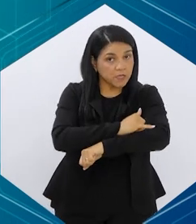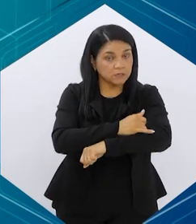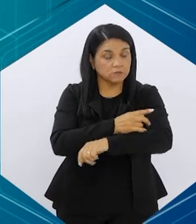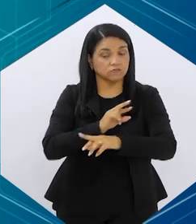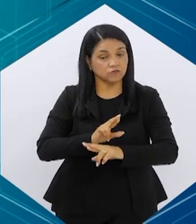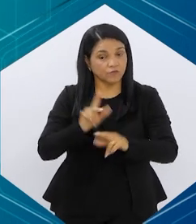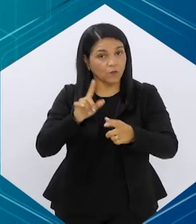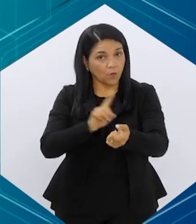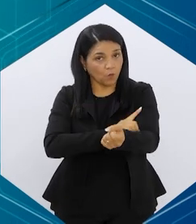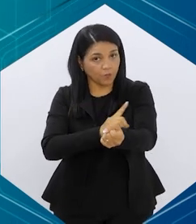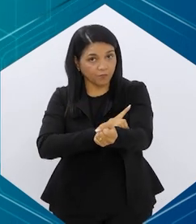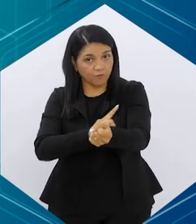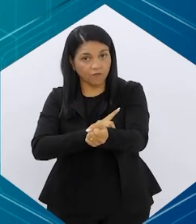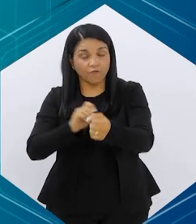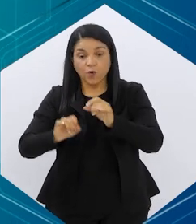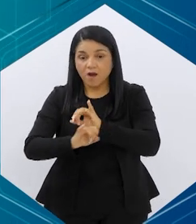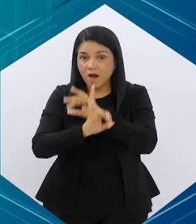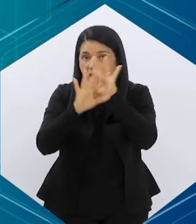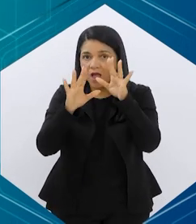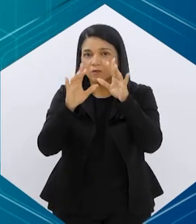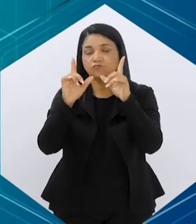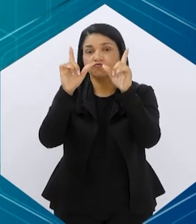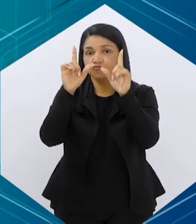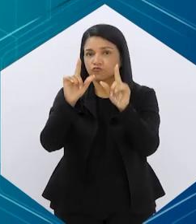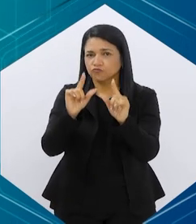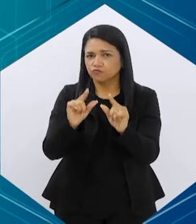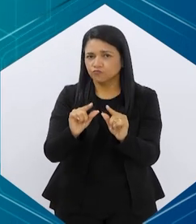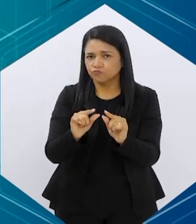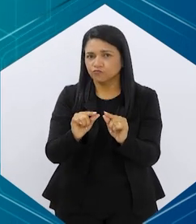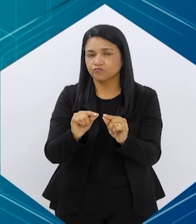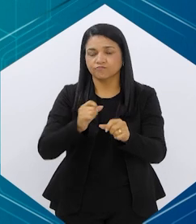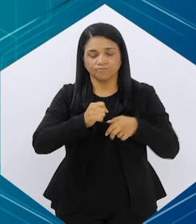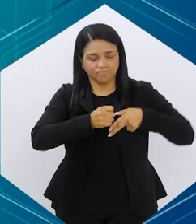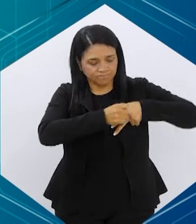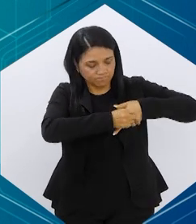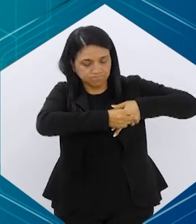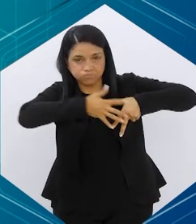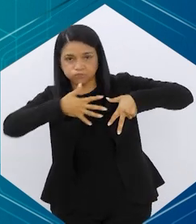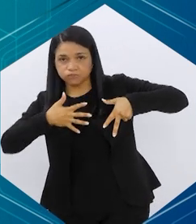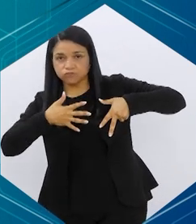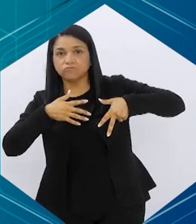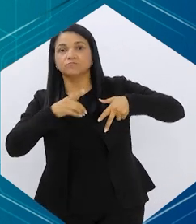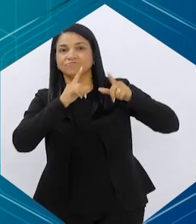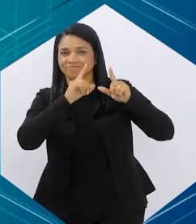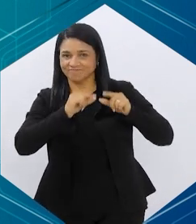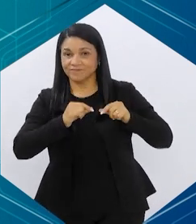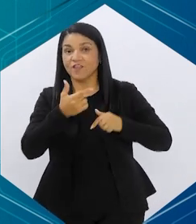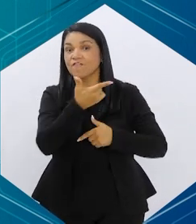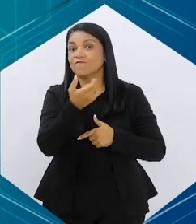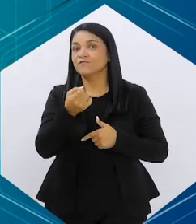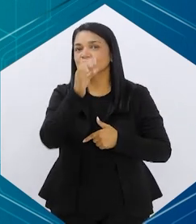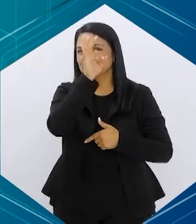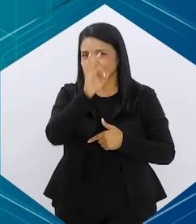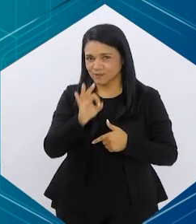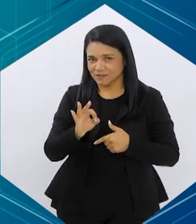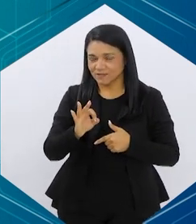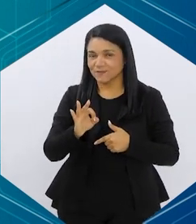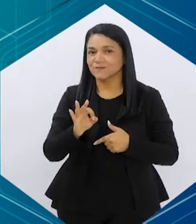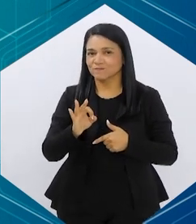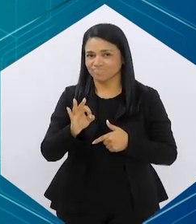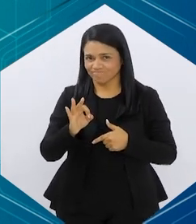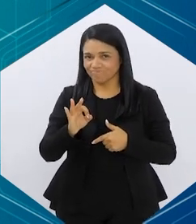claro em relação a desfechos, né, redução de desfechos cardiovasculares em cerca de 20%. Então, é um